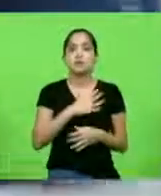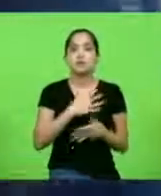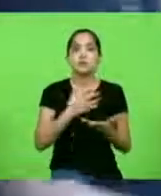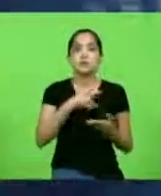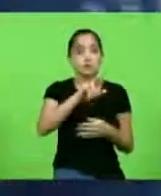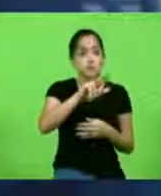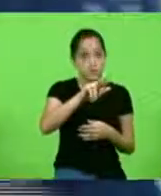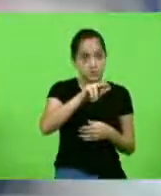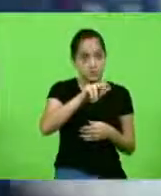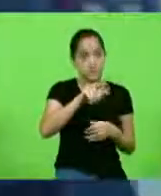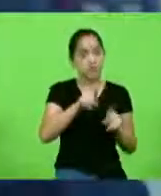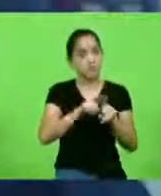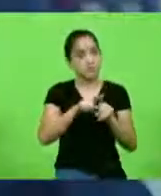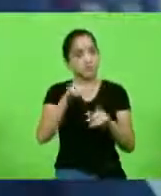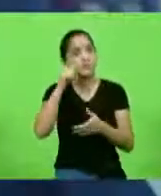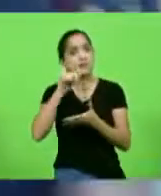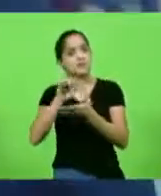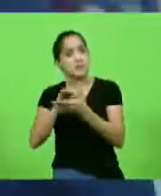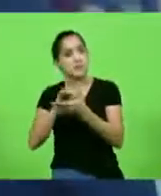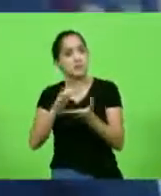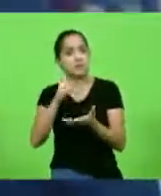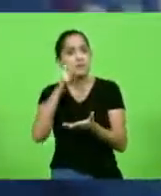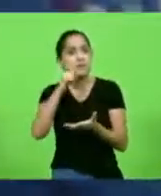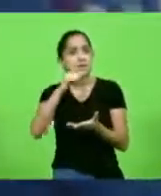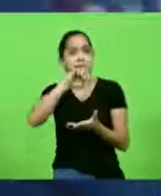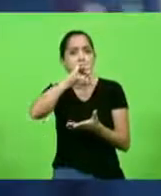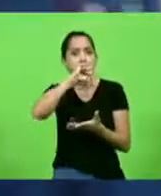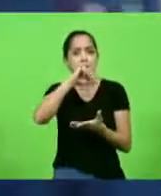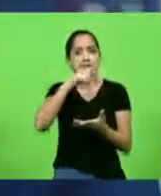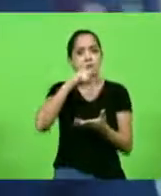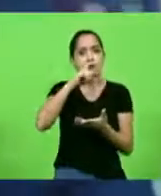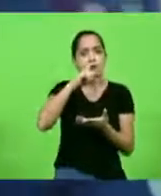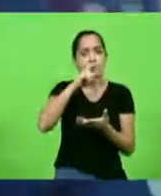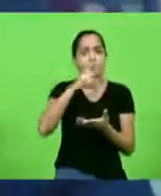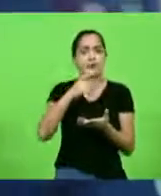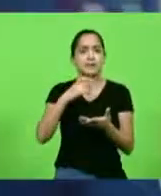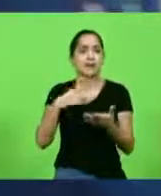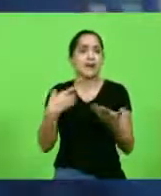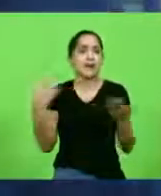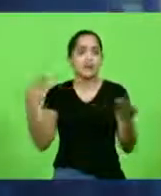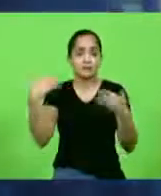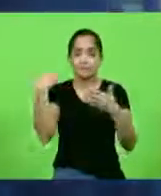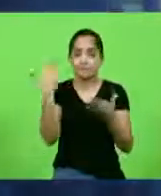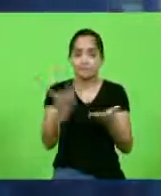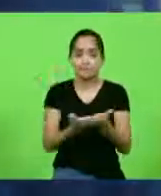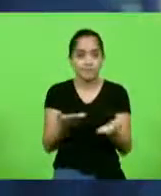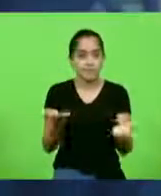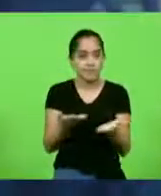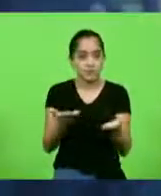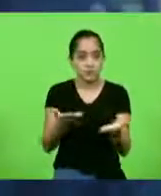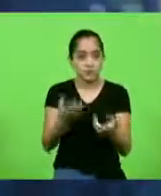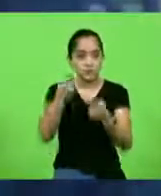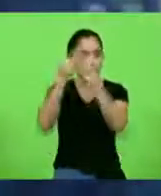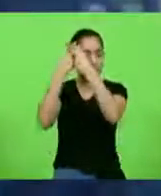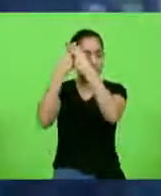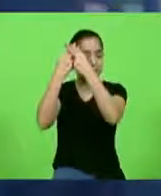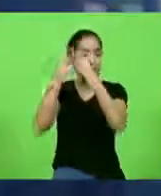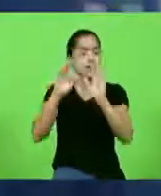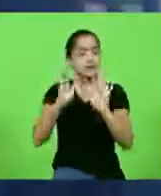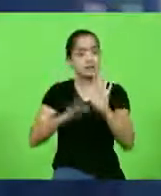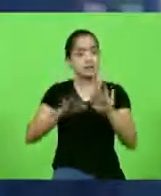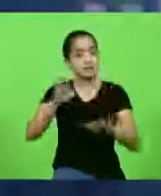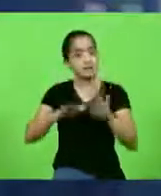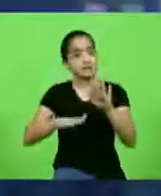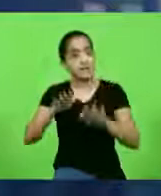irmãos, da minha mãe, do meu pai, até os dias de hoje. Está cicatrizada, às vezes me perguntam.